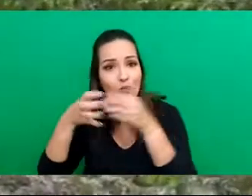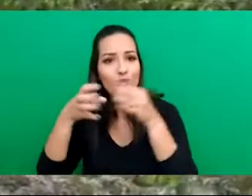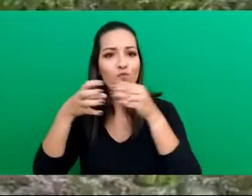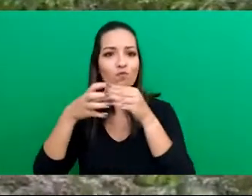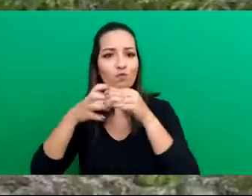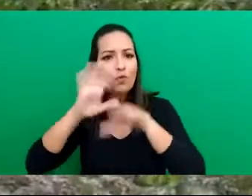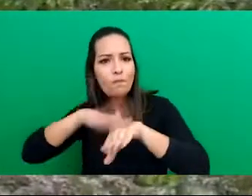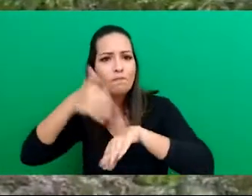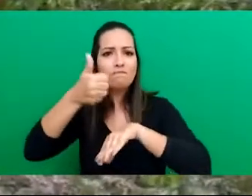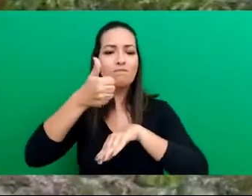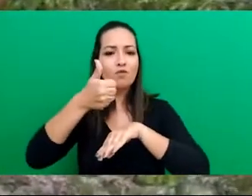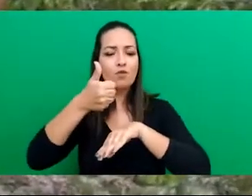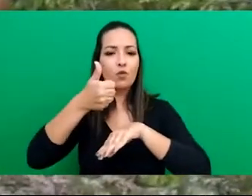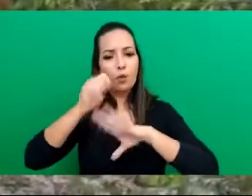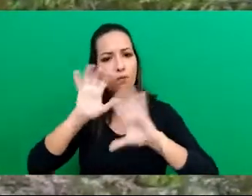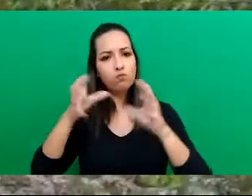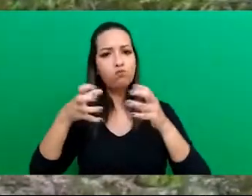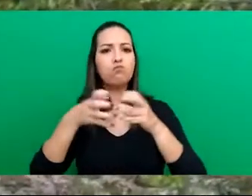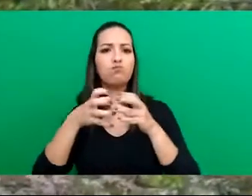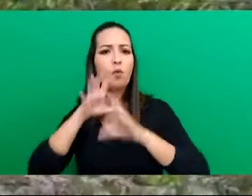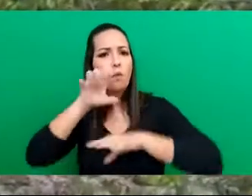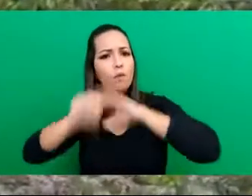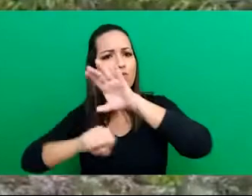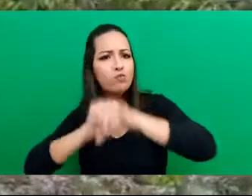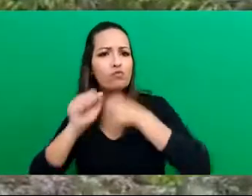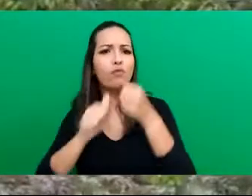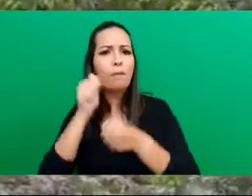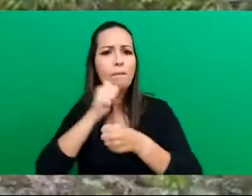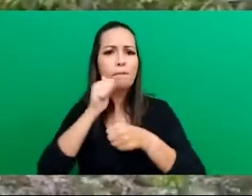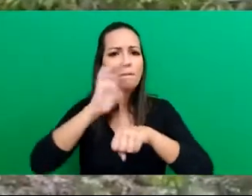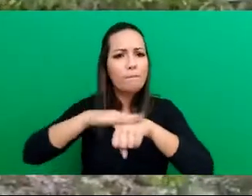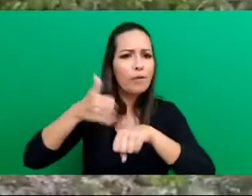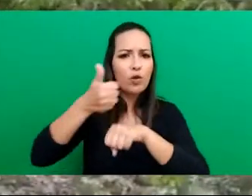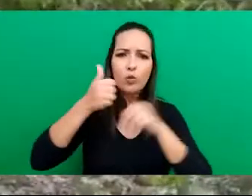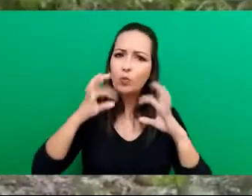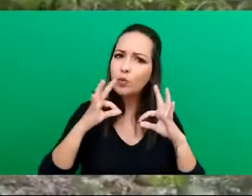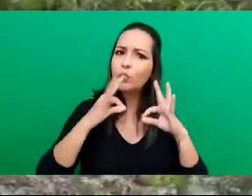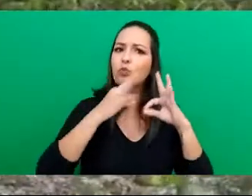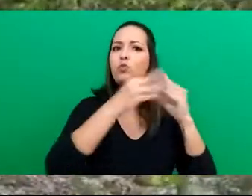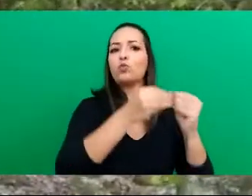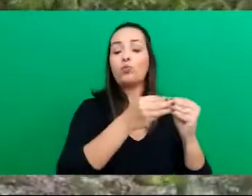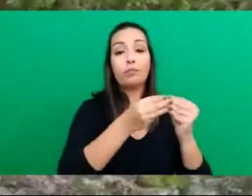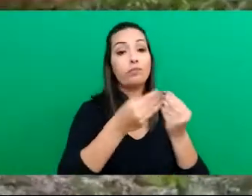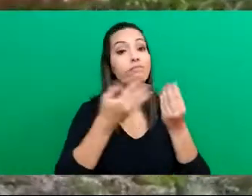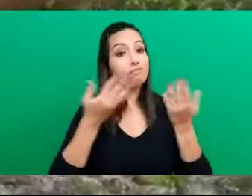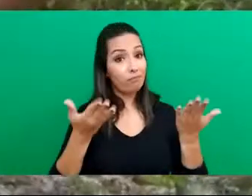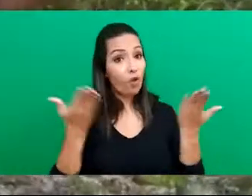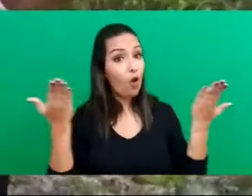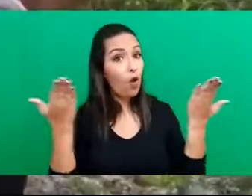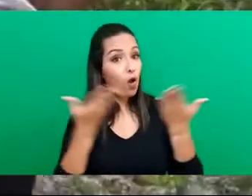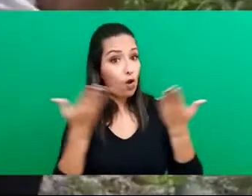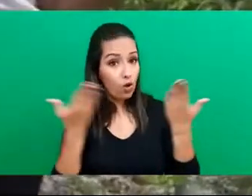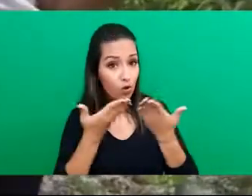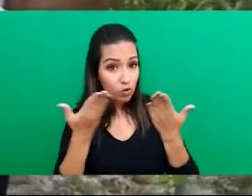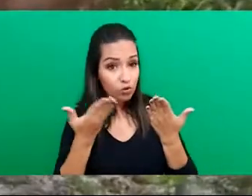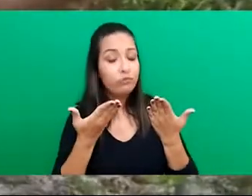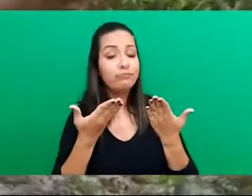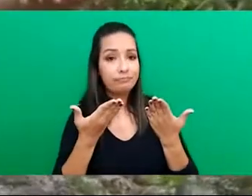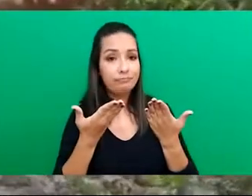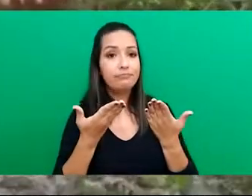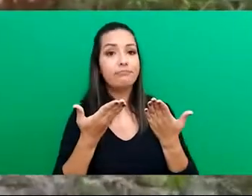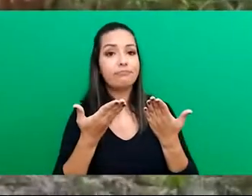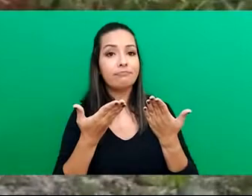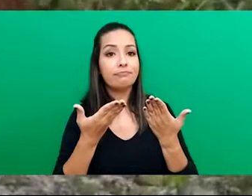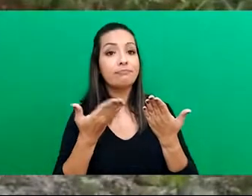em tudo, é buscar melhorias não só para mim, é buscar melhorias para todas. E assim, hoje eu